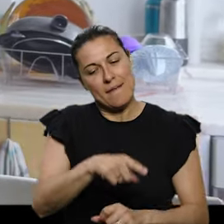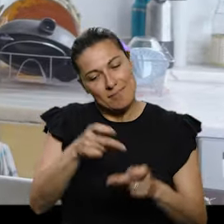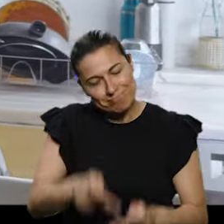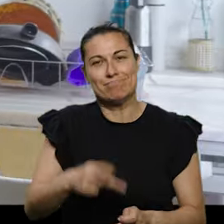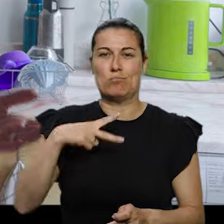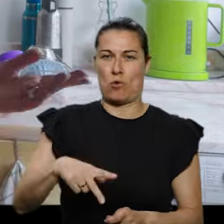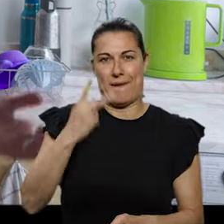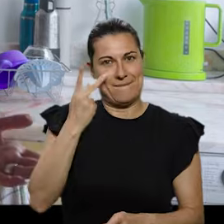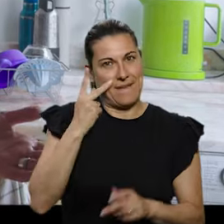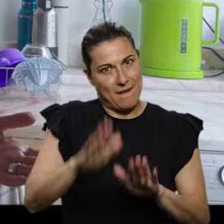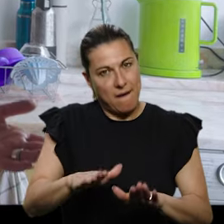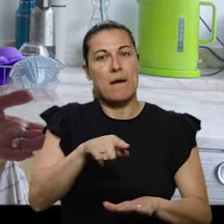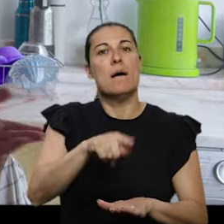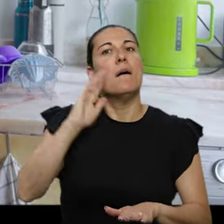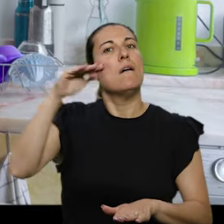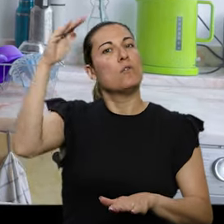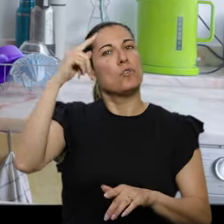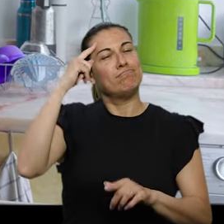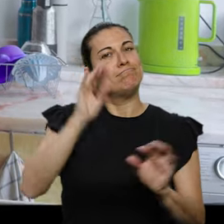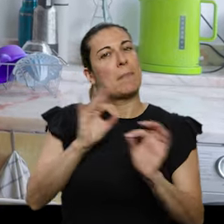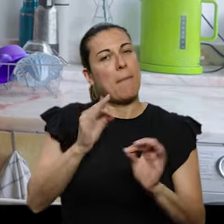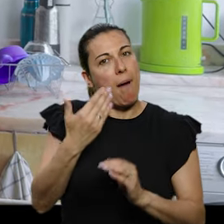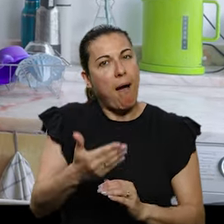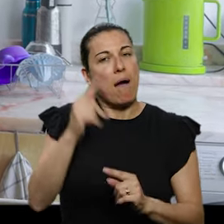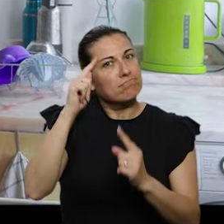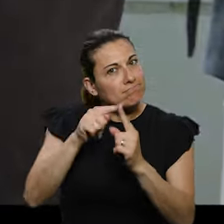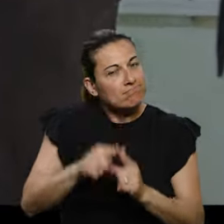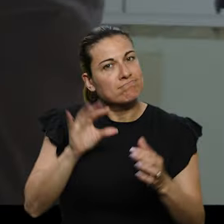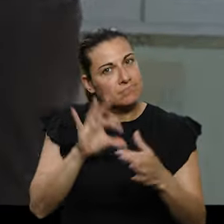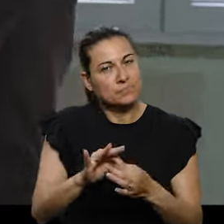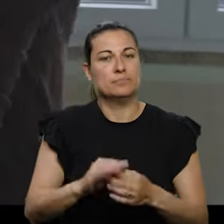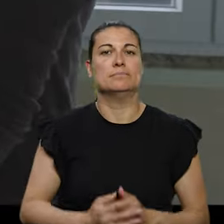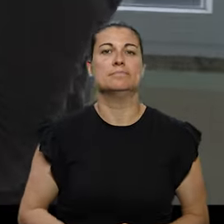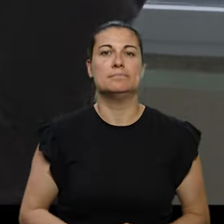Gostava muito que eles ficassem em Portugal a viver, que tivessem perspetivas de futuro.